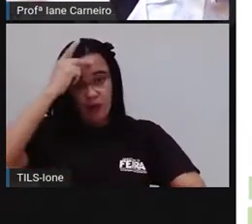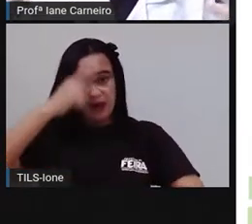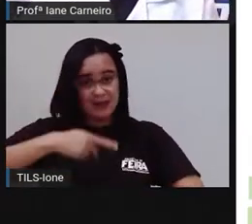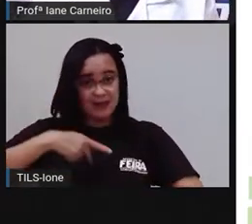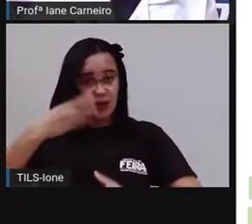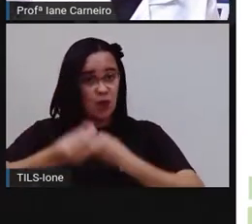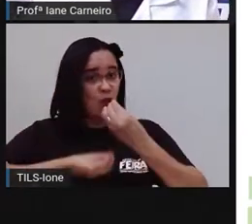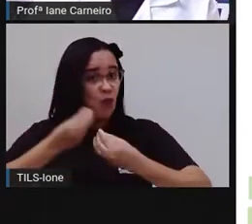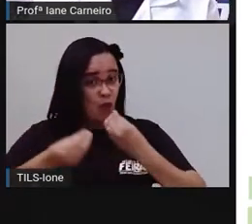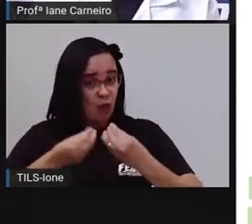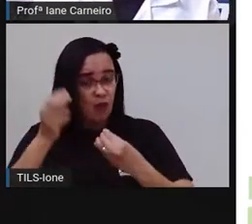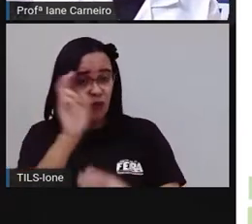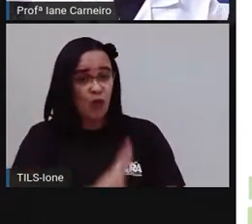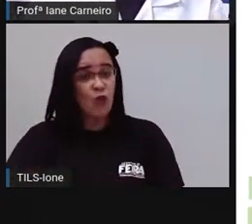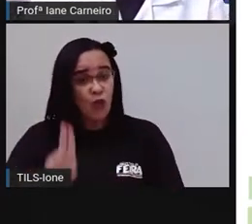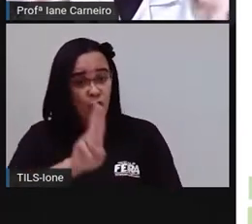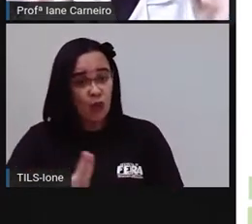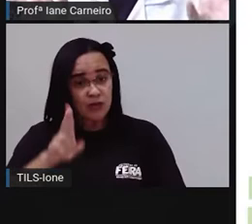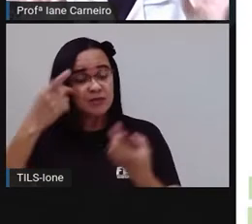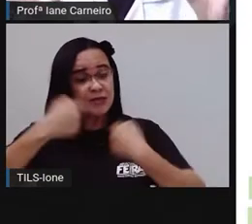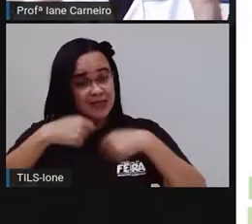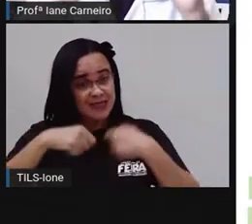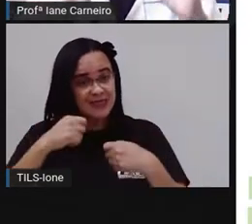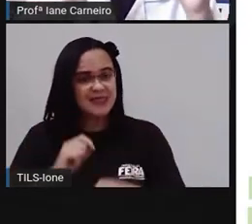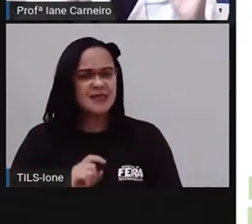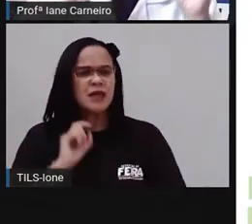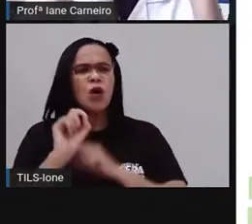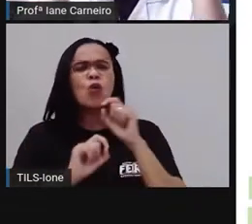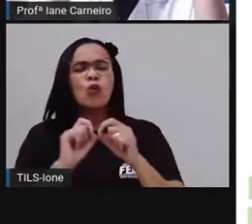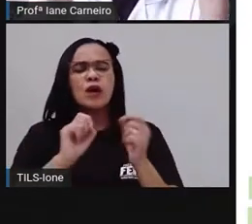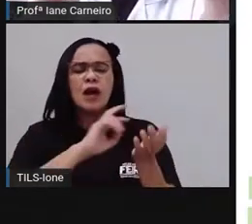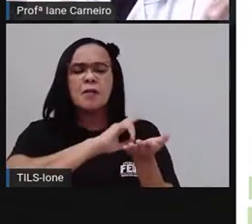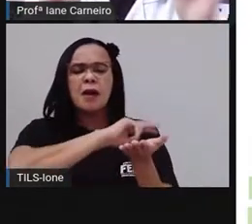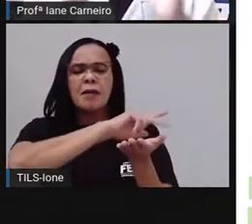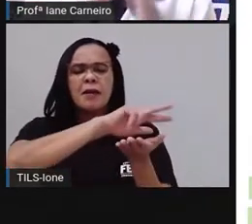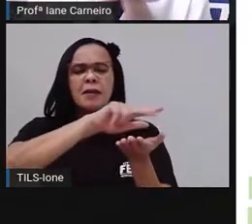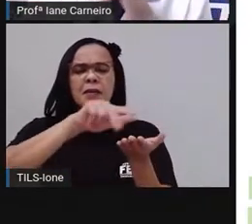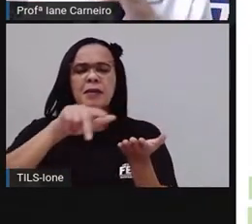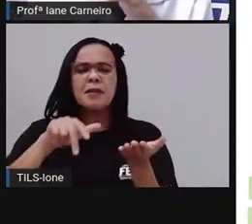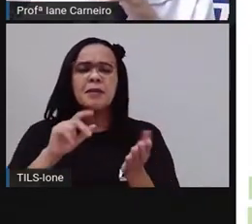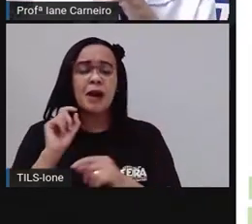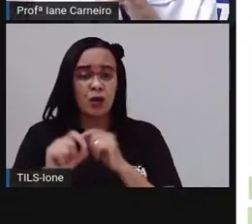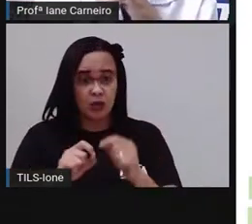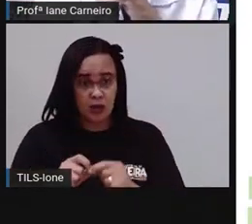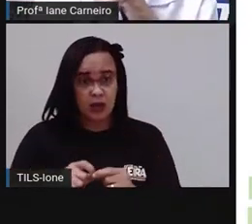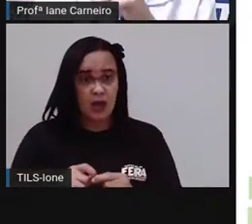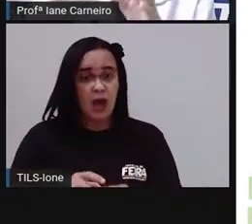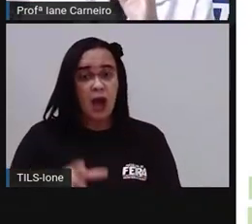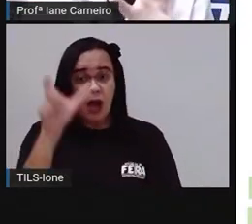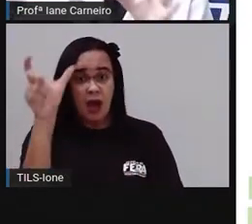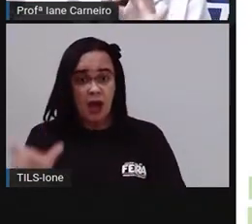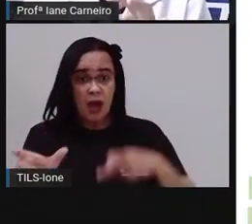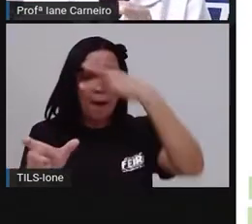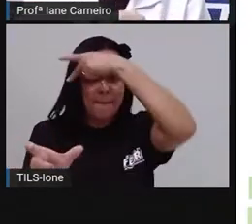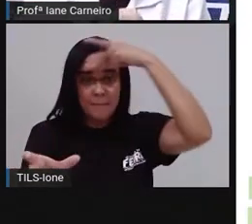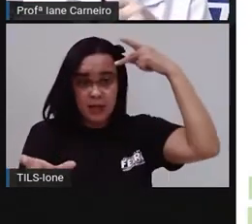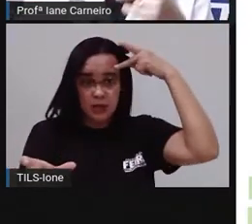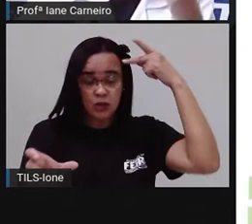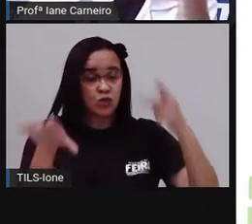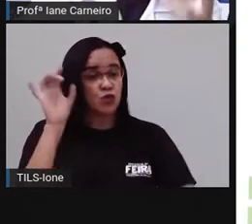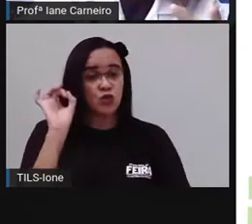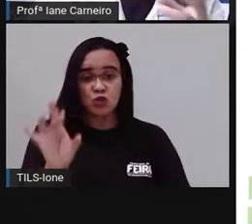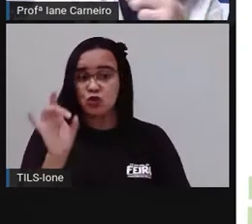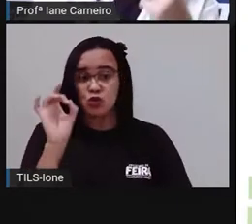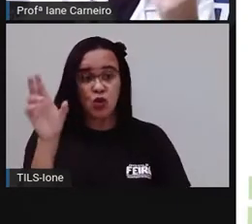são objetos de uso pessoal? São os objetos que só aquela pessoa pode usar. Então, a Pró colocou aqui